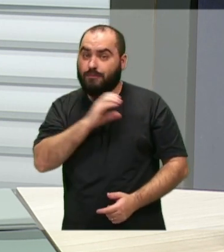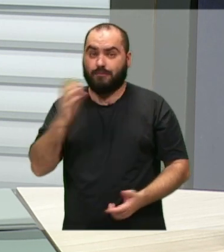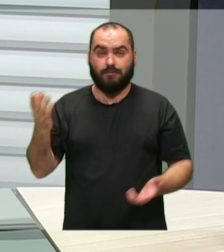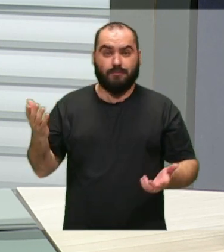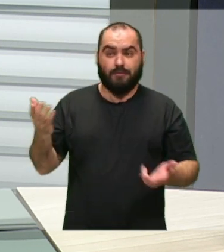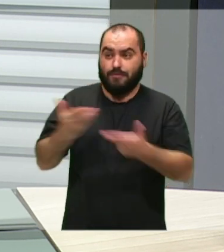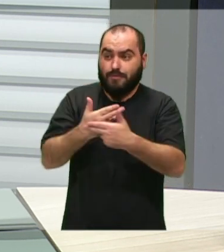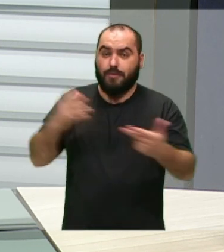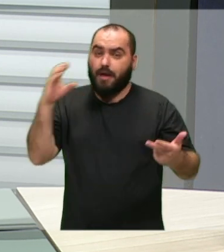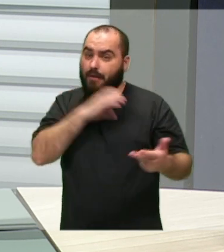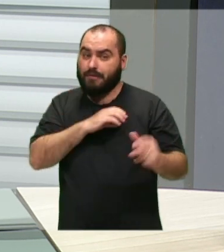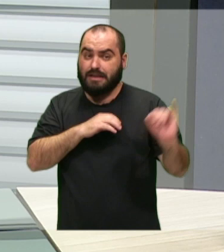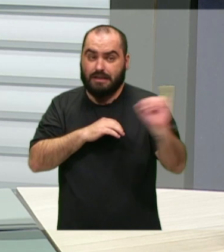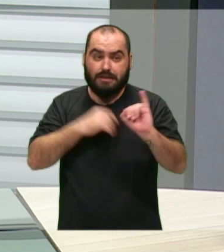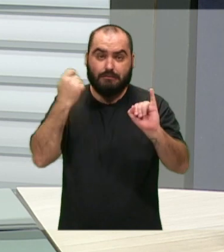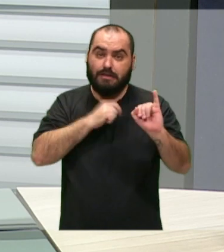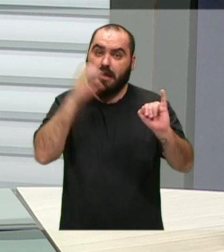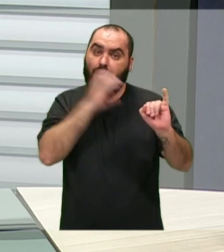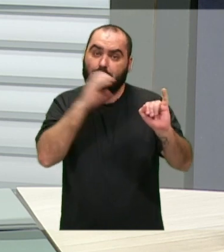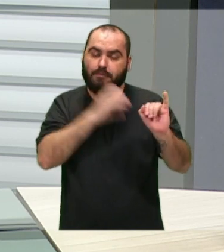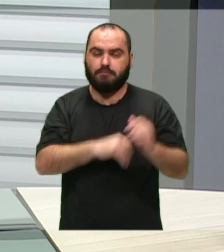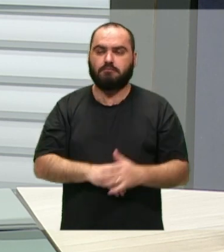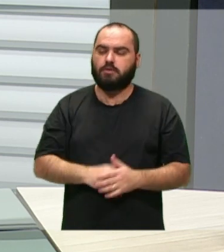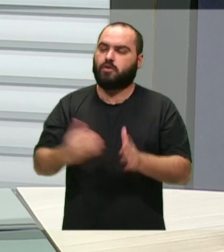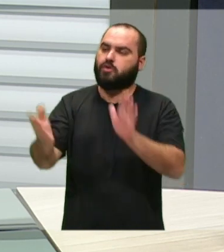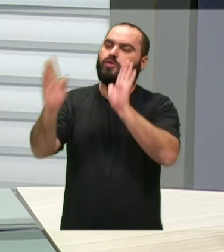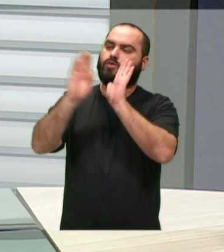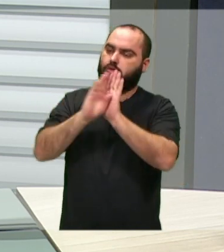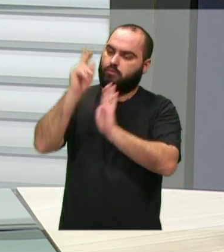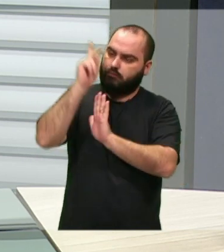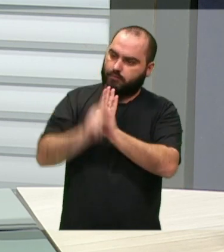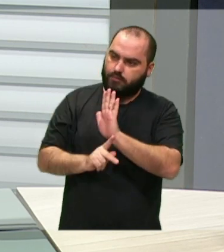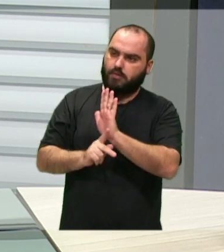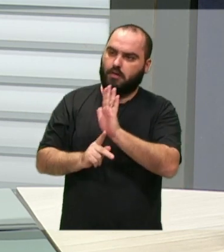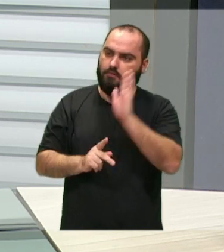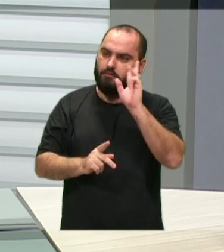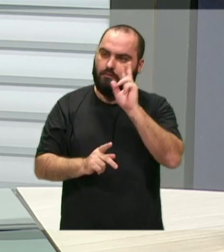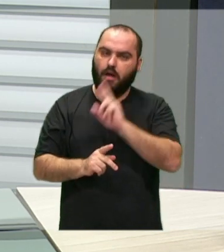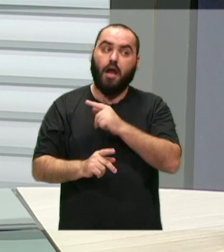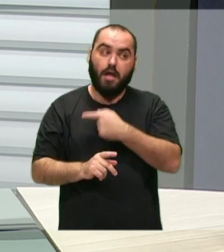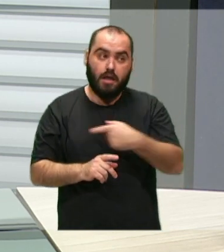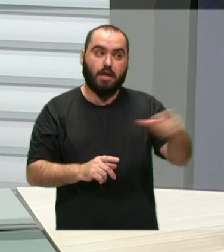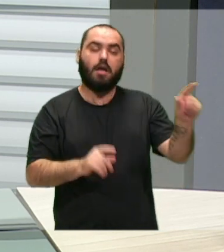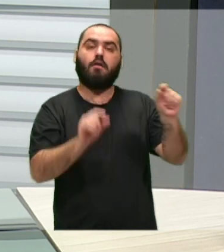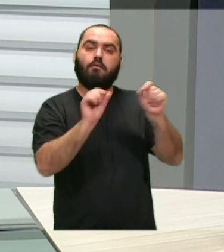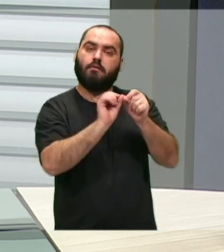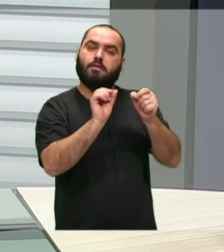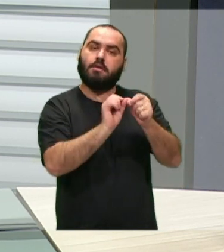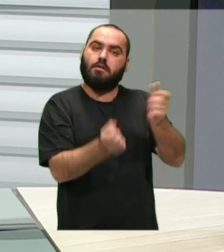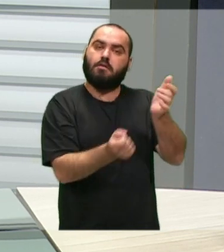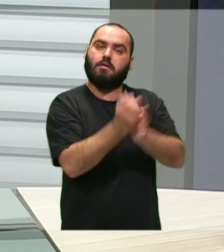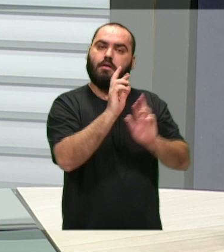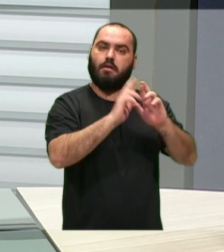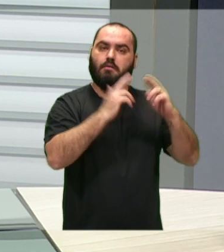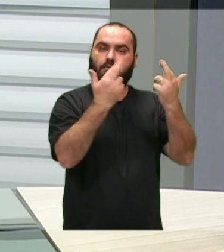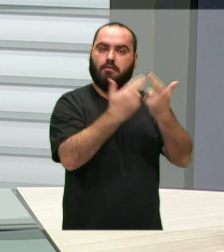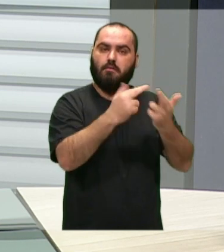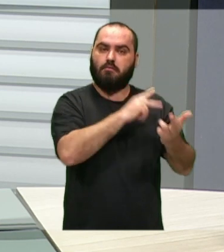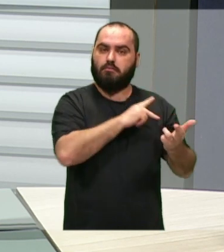ritmo à sua altura. Então nós recebemos o projeto até irmos realizar as audiências,